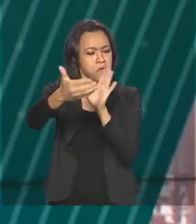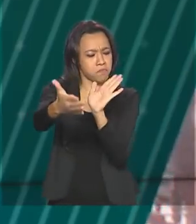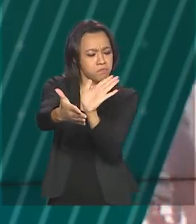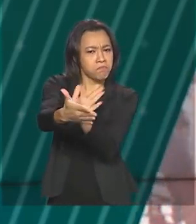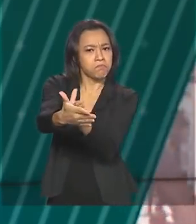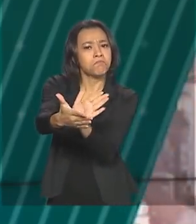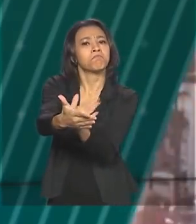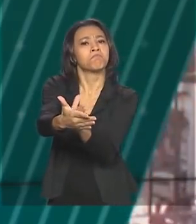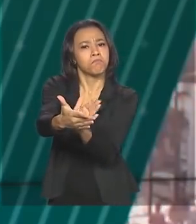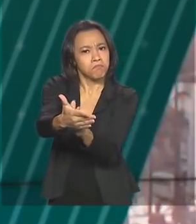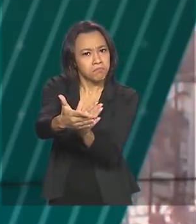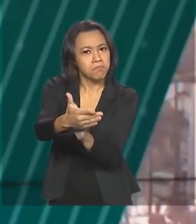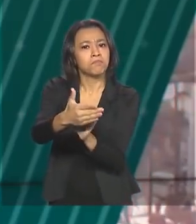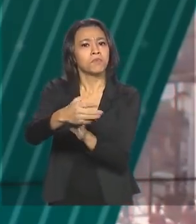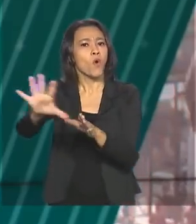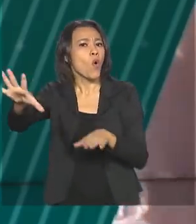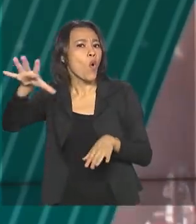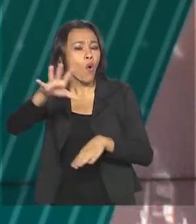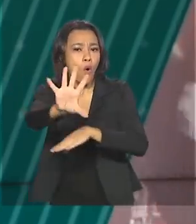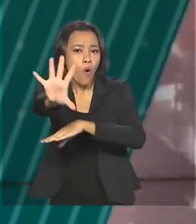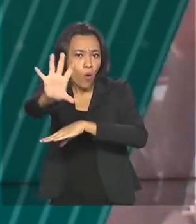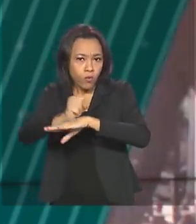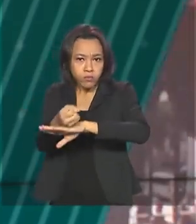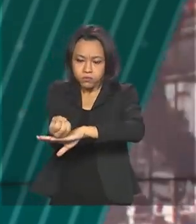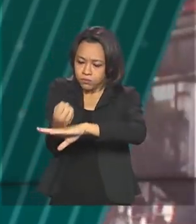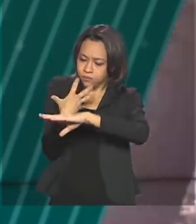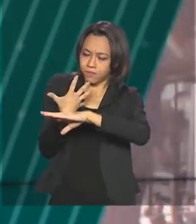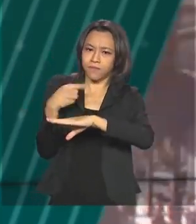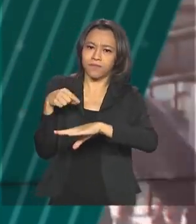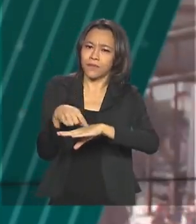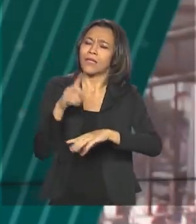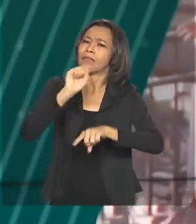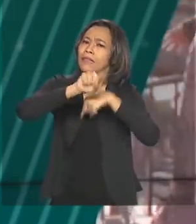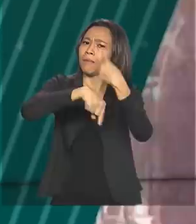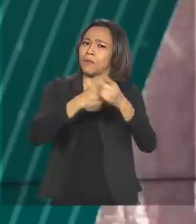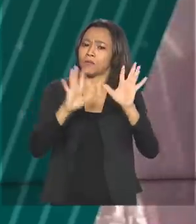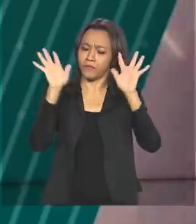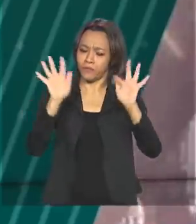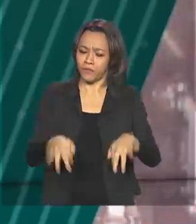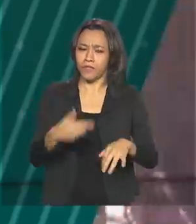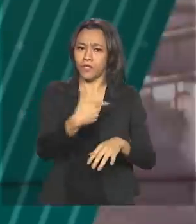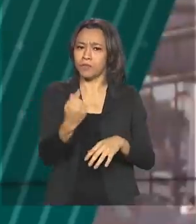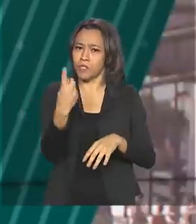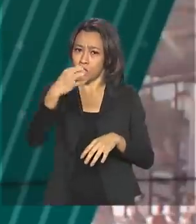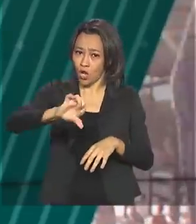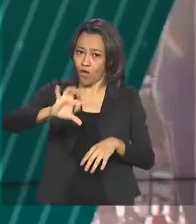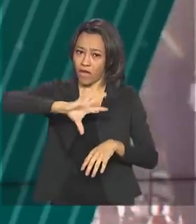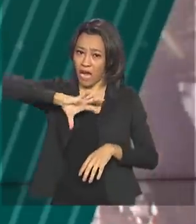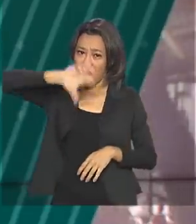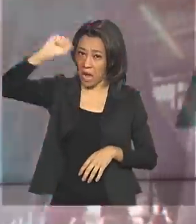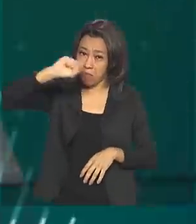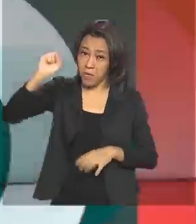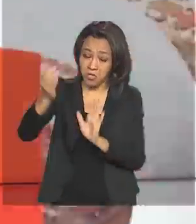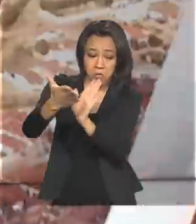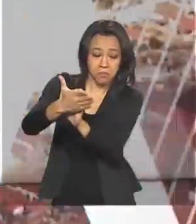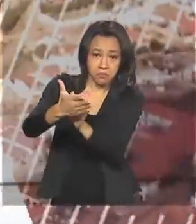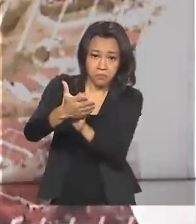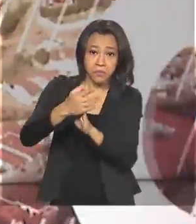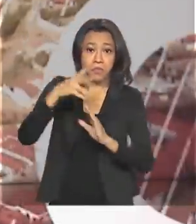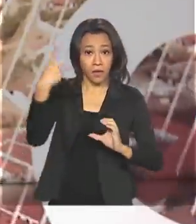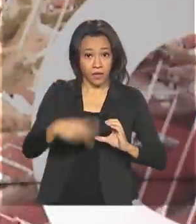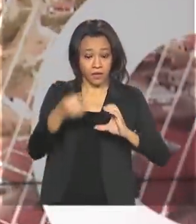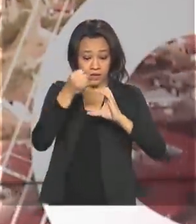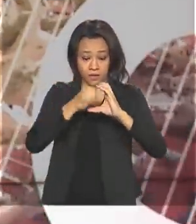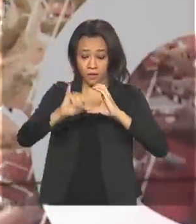ranking das ouvidorias da Administração Pública Federal. Depois de encerrar 2019 como campeã de elogios, a EBC